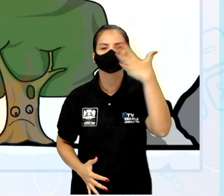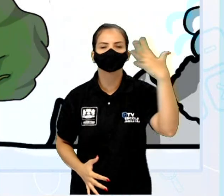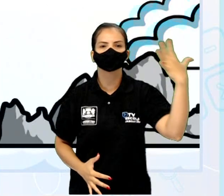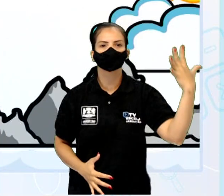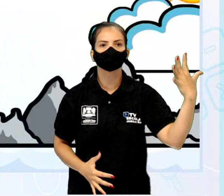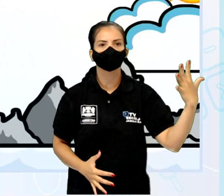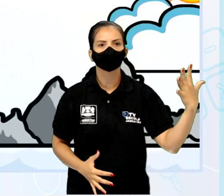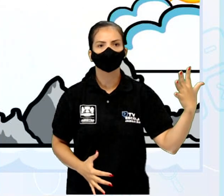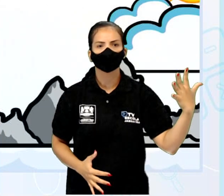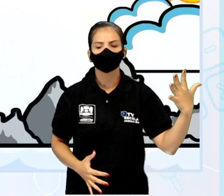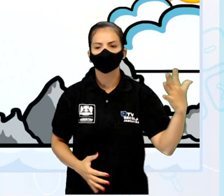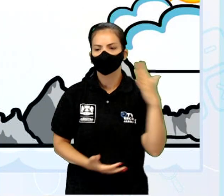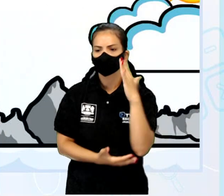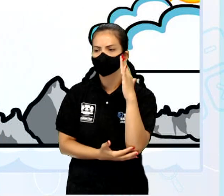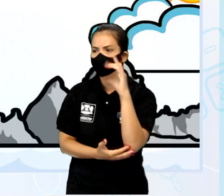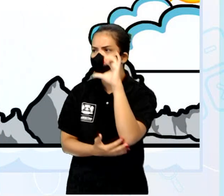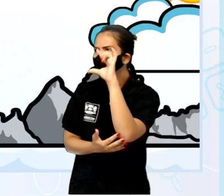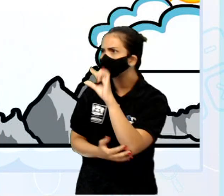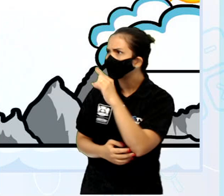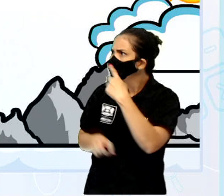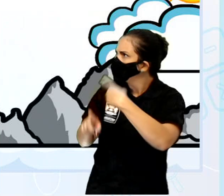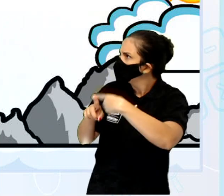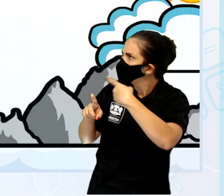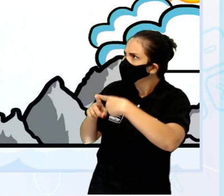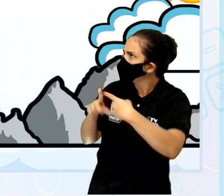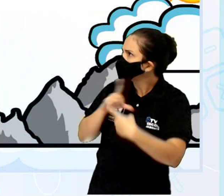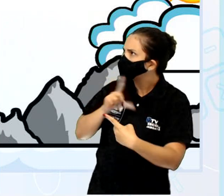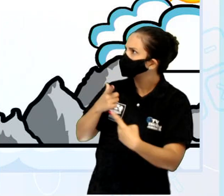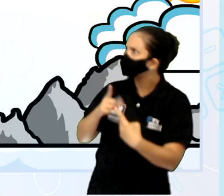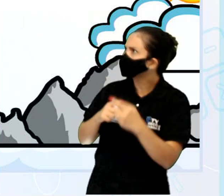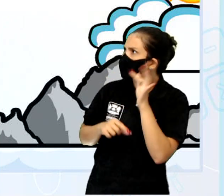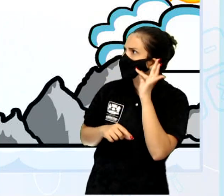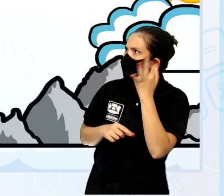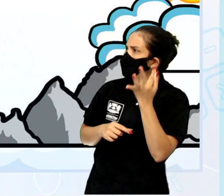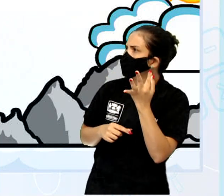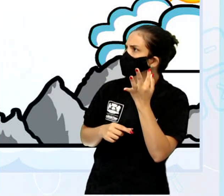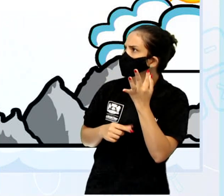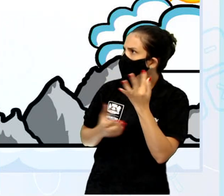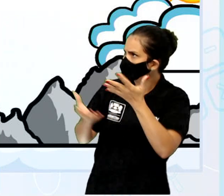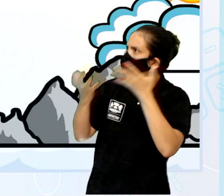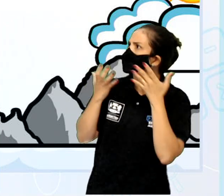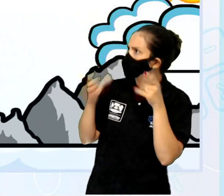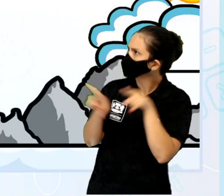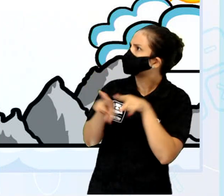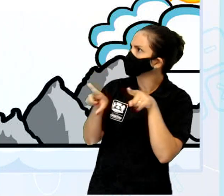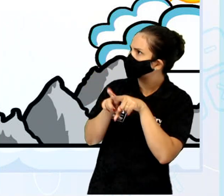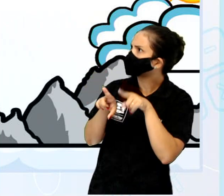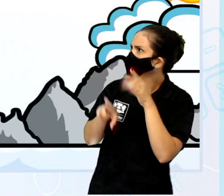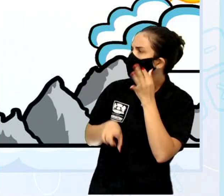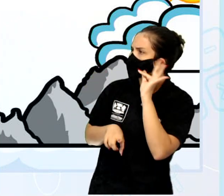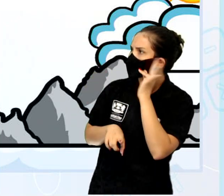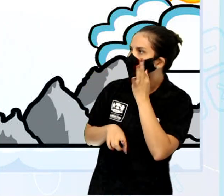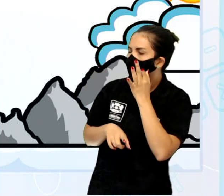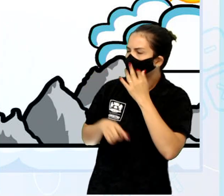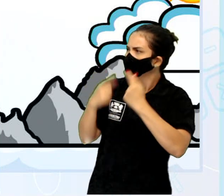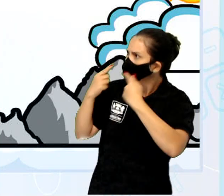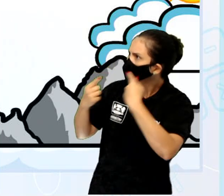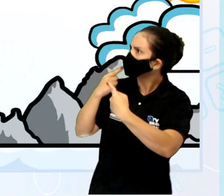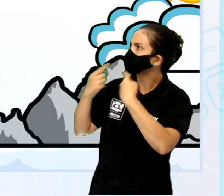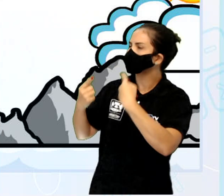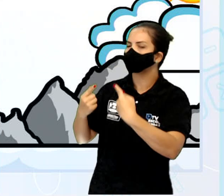Ei, por que eu não tenho frutos assim? Eu também quero tê-los, reclamou.